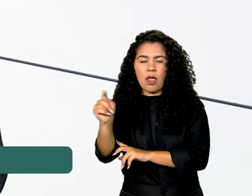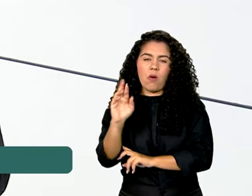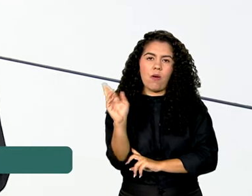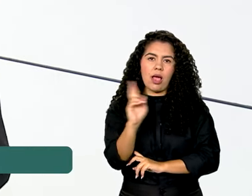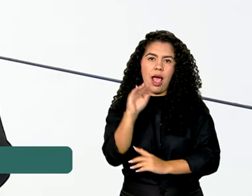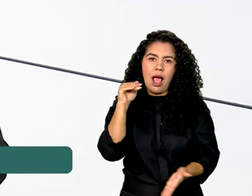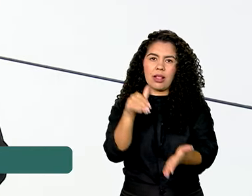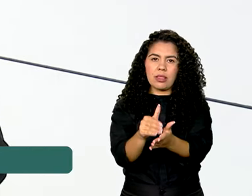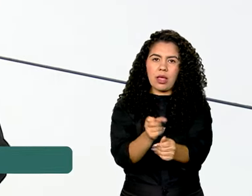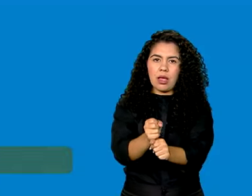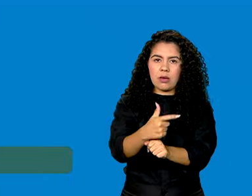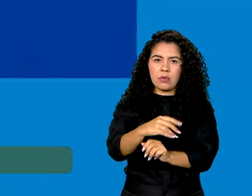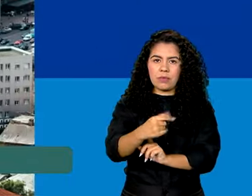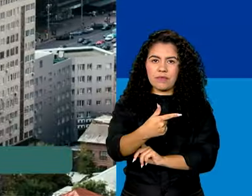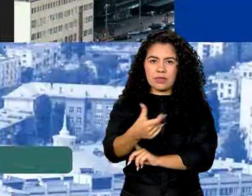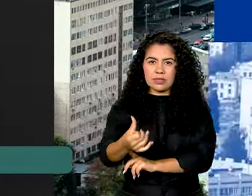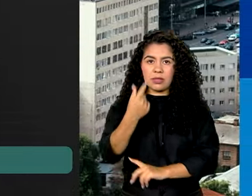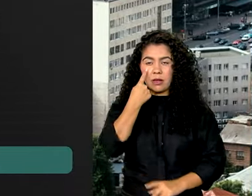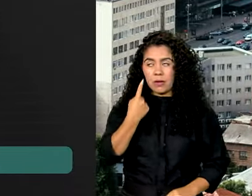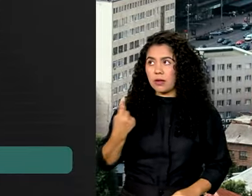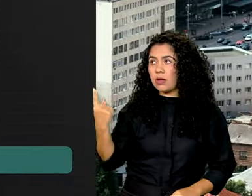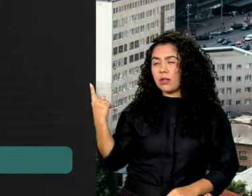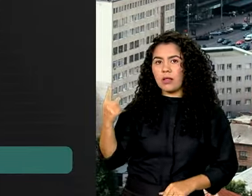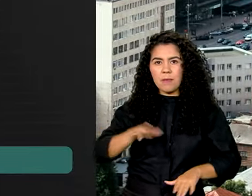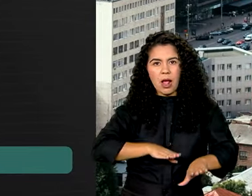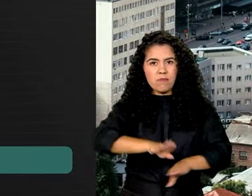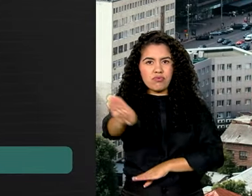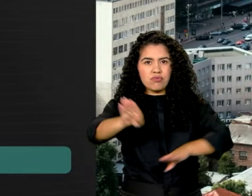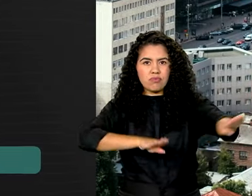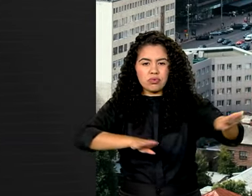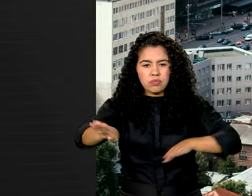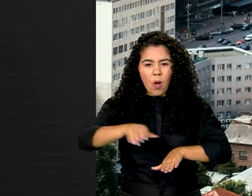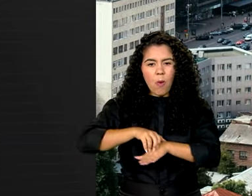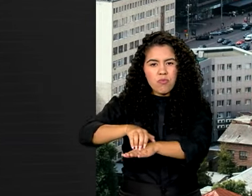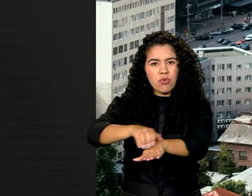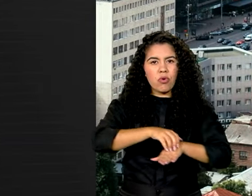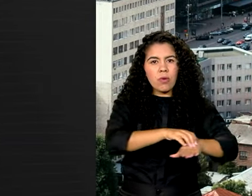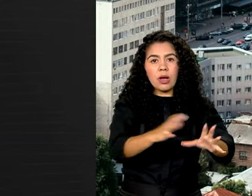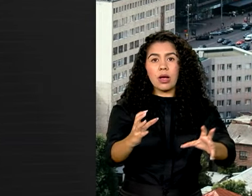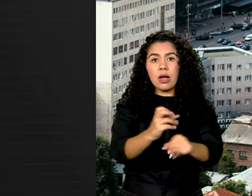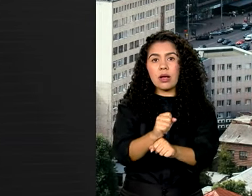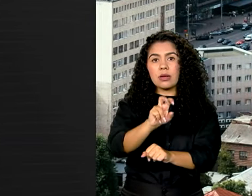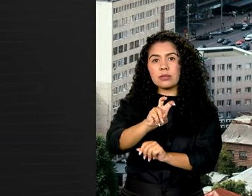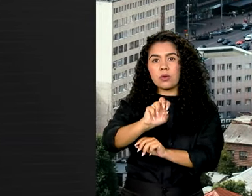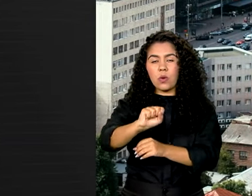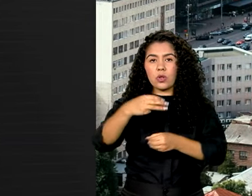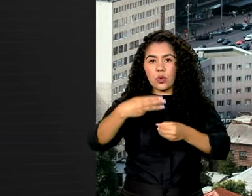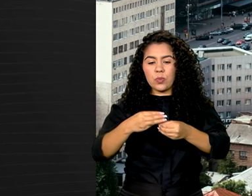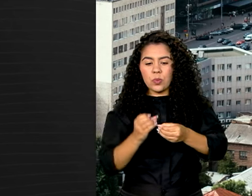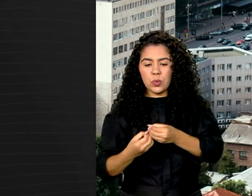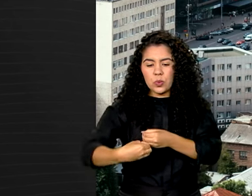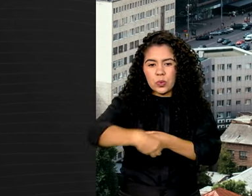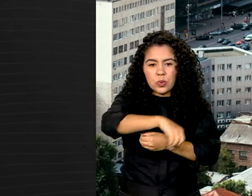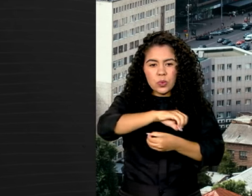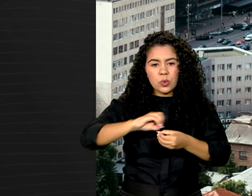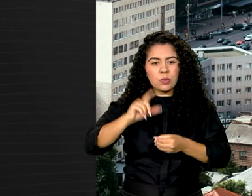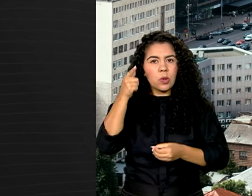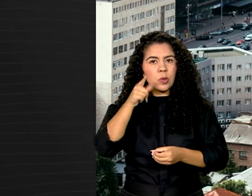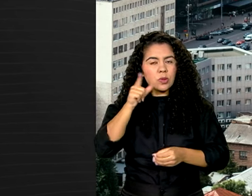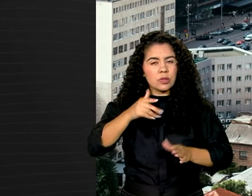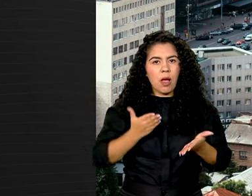2026. Para a mobilidade urbana, são 58 municípios atendidos em 26